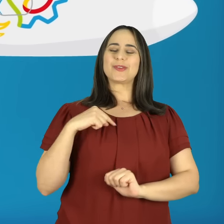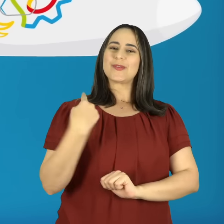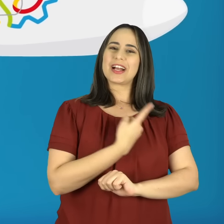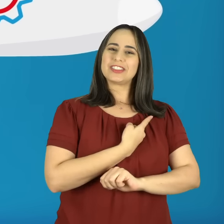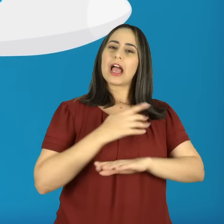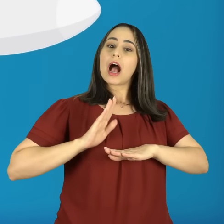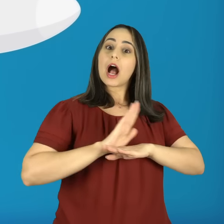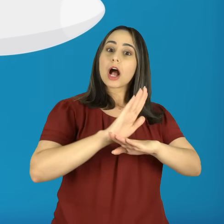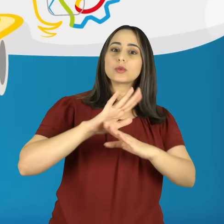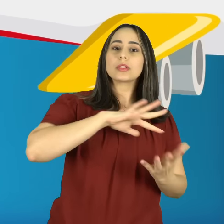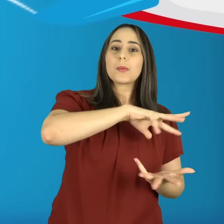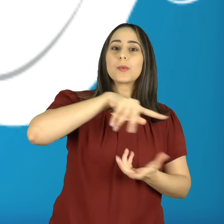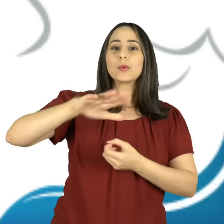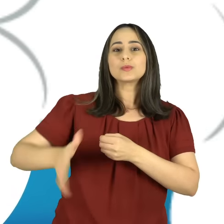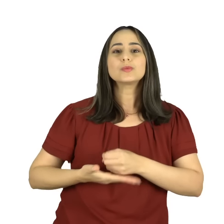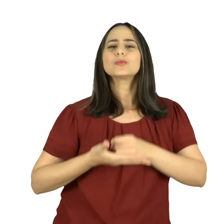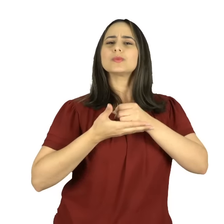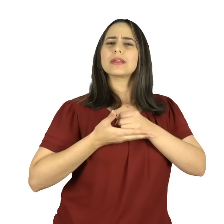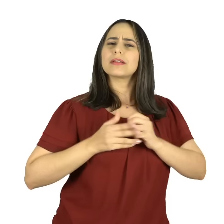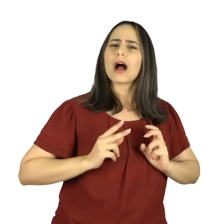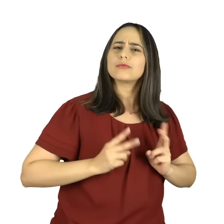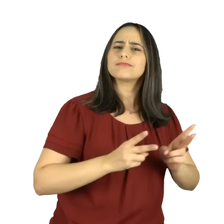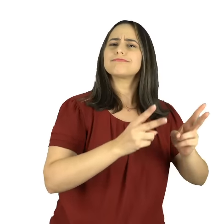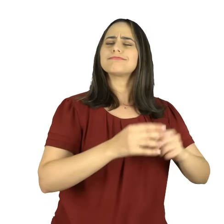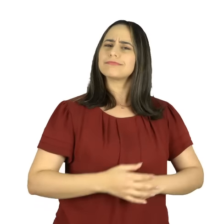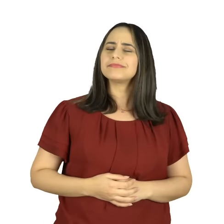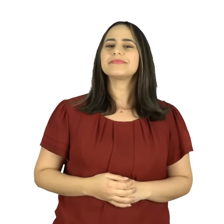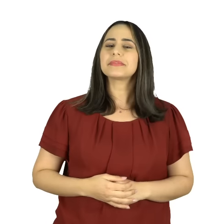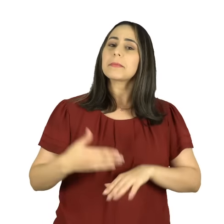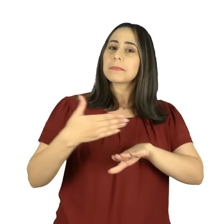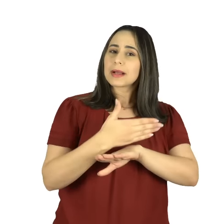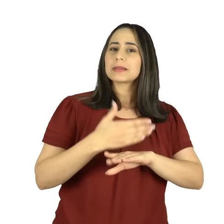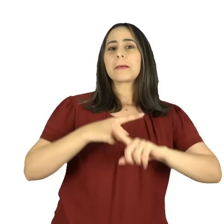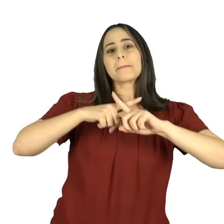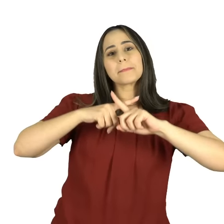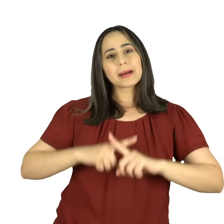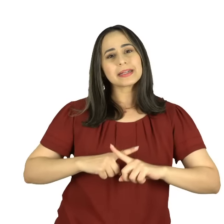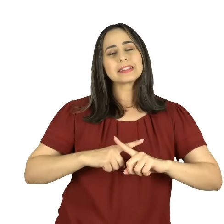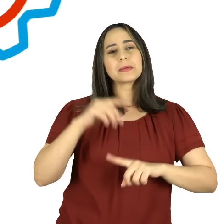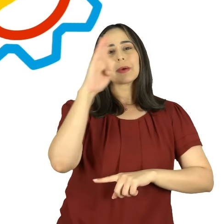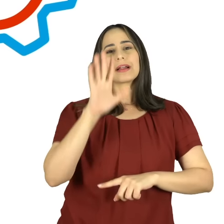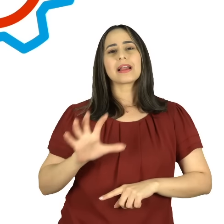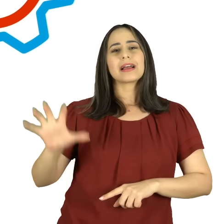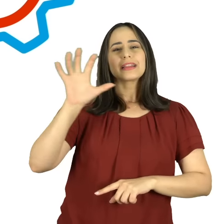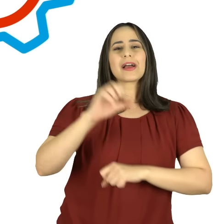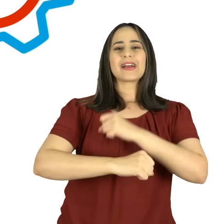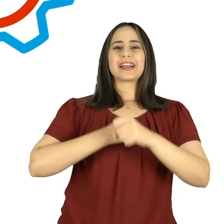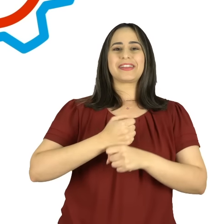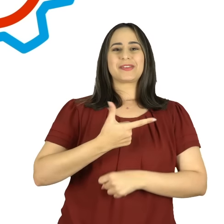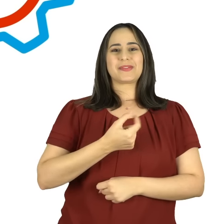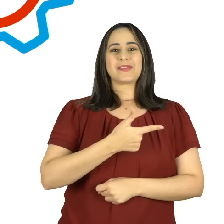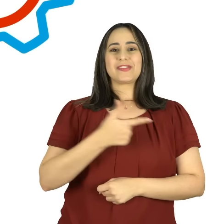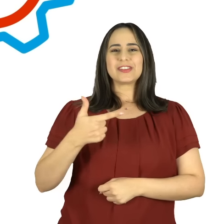Embarque com a gente e ajude a manter o mundo sustentável! Participe da Olimpíada Nacional de Eficiência